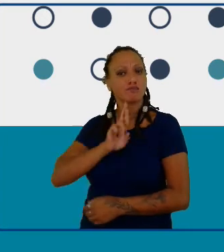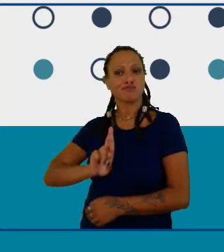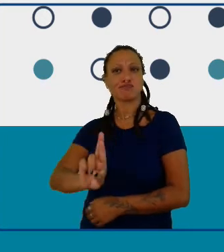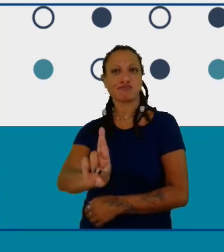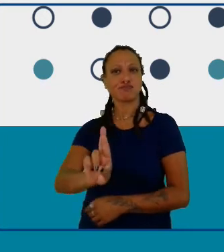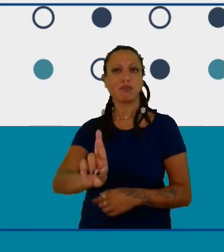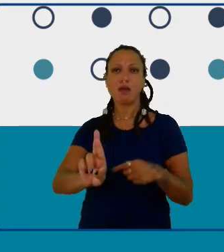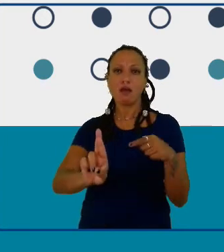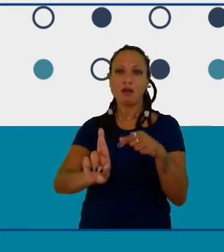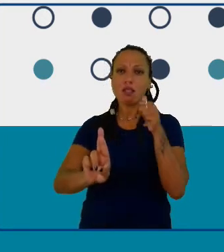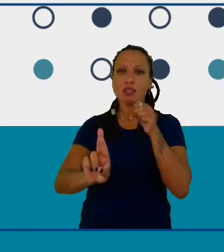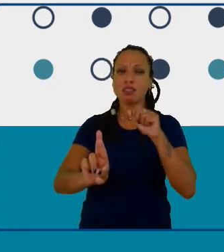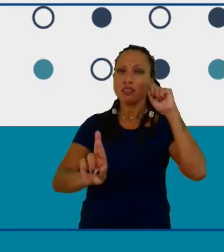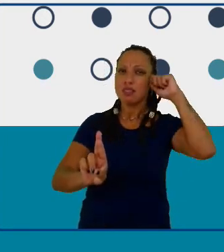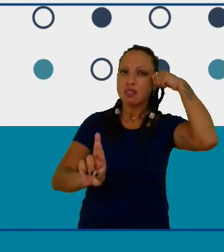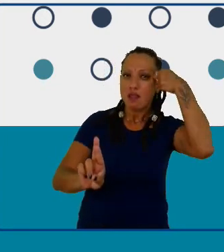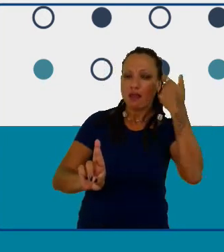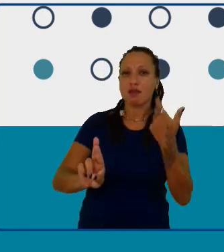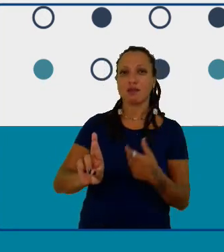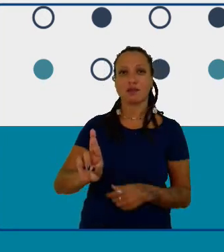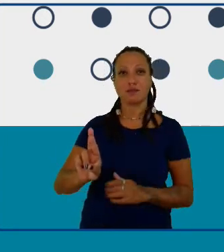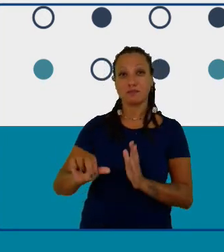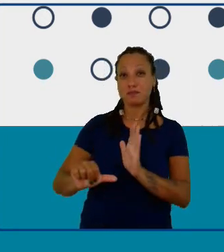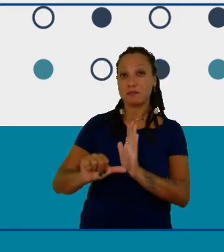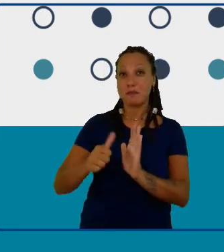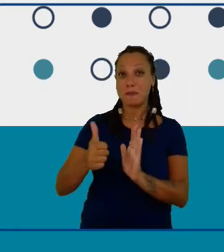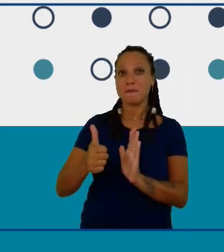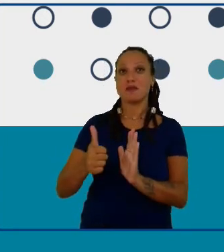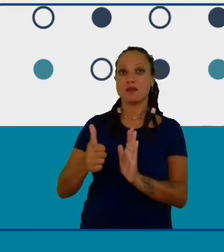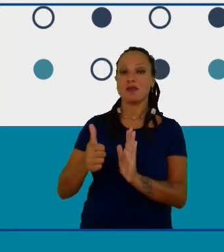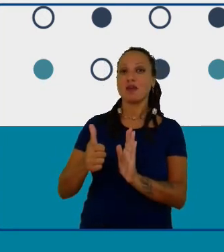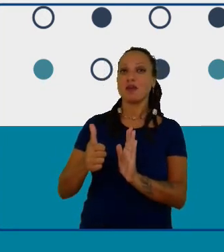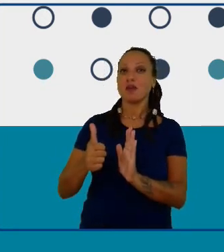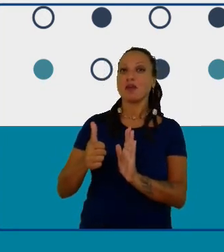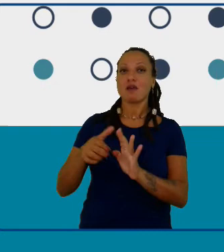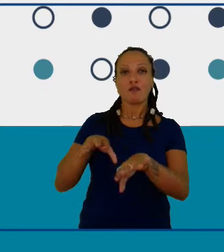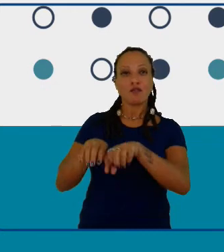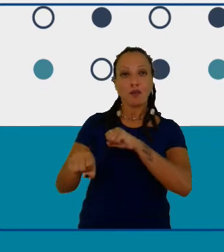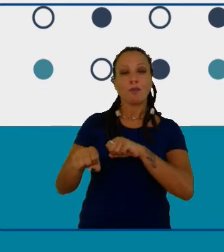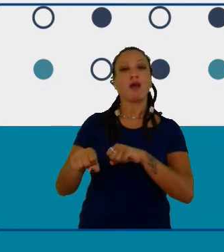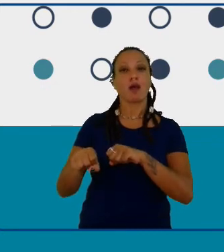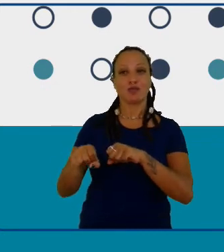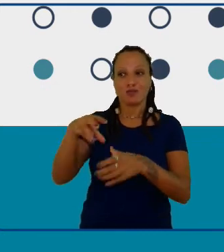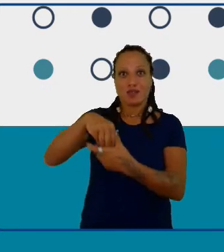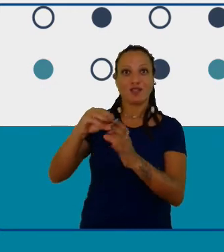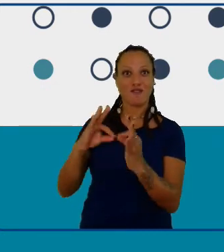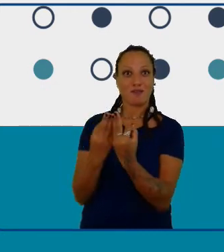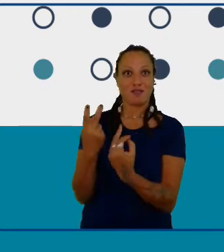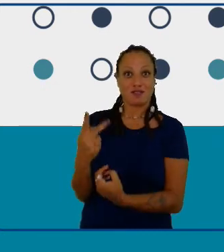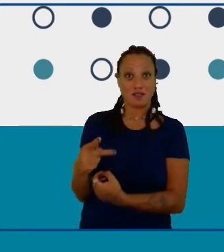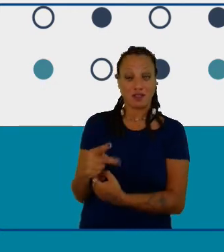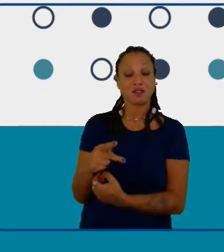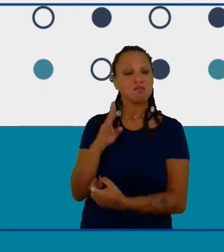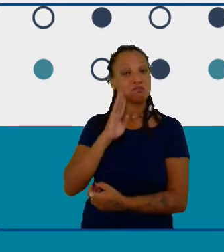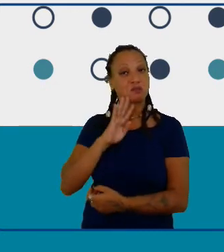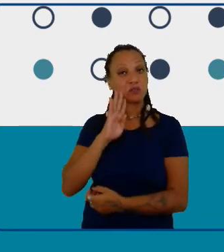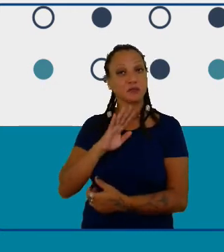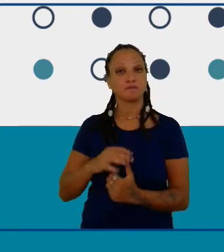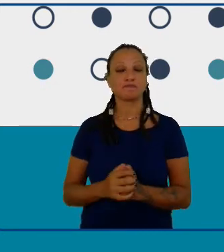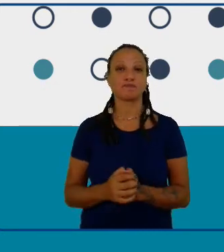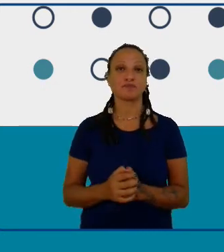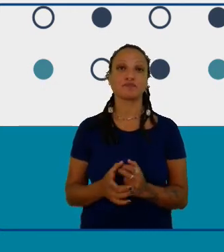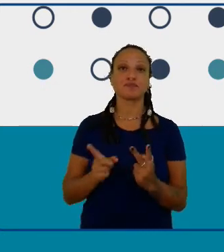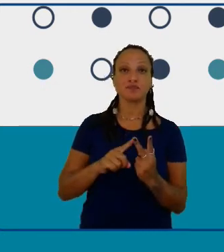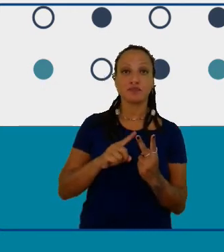a família dela ela é a primeira a frequentar a universidade então é muito legal e na escola Santos do Bom temos o outro